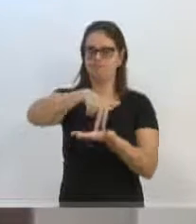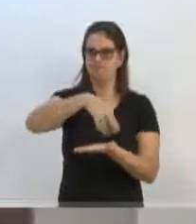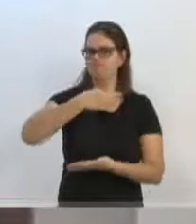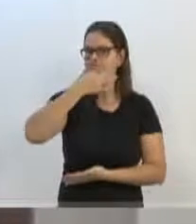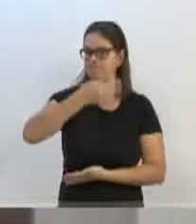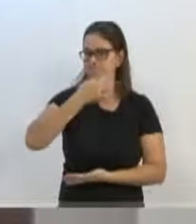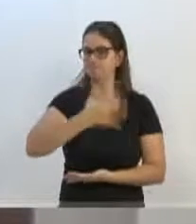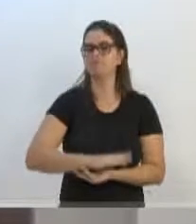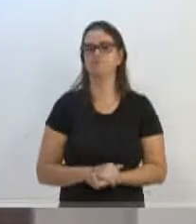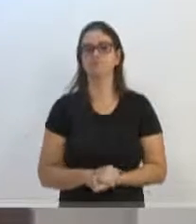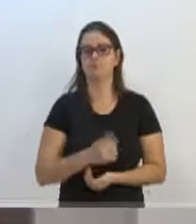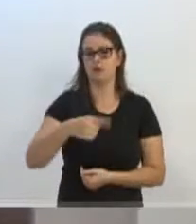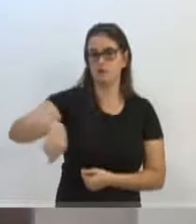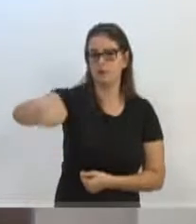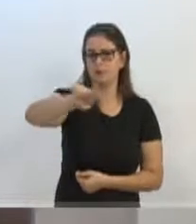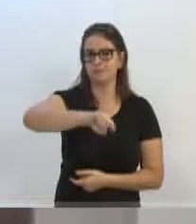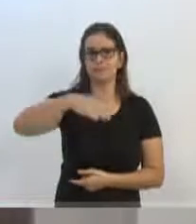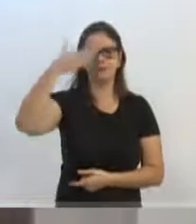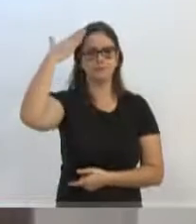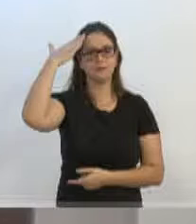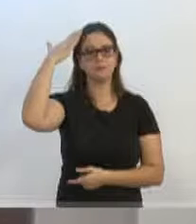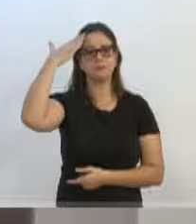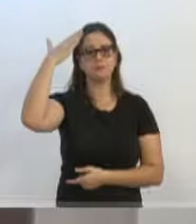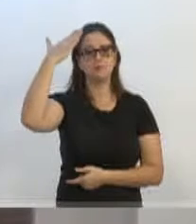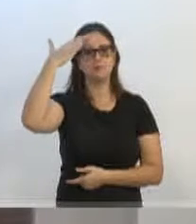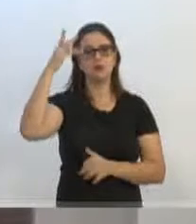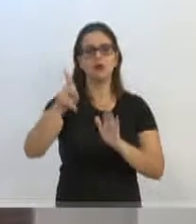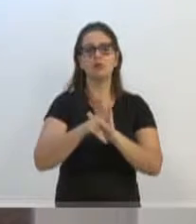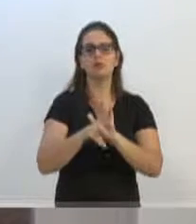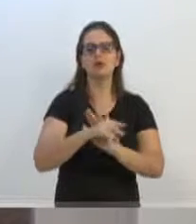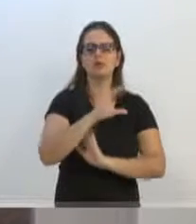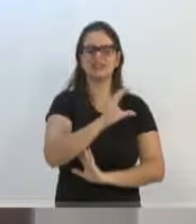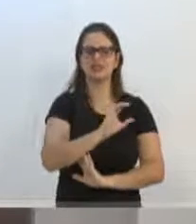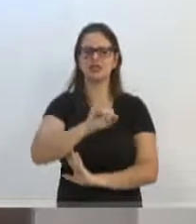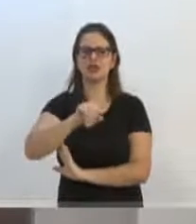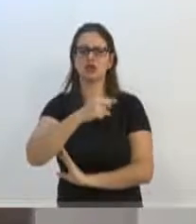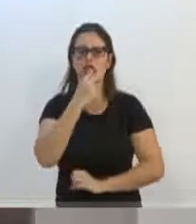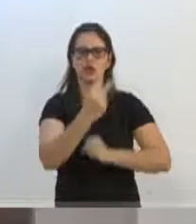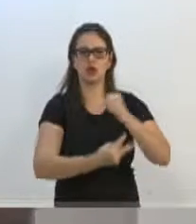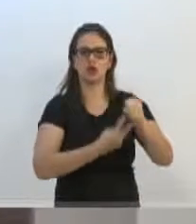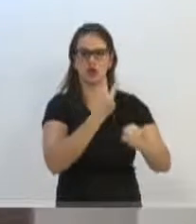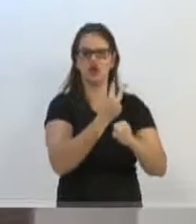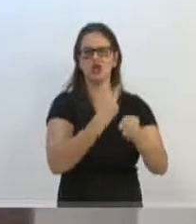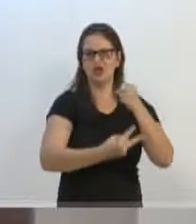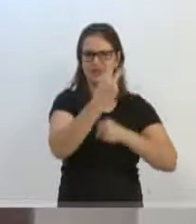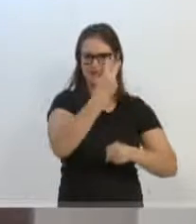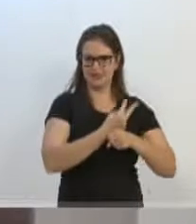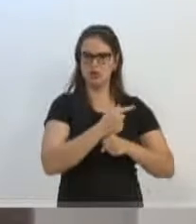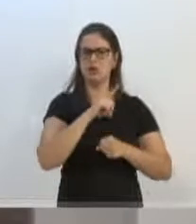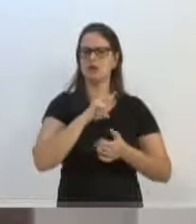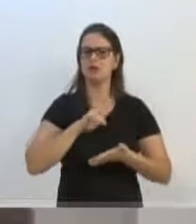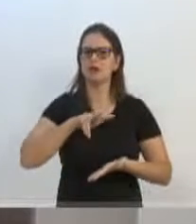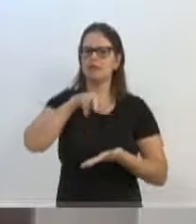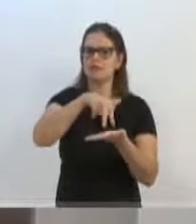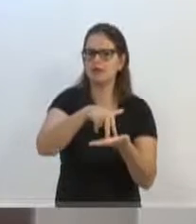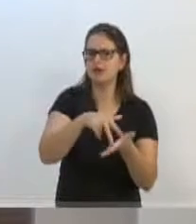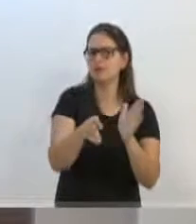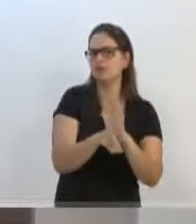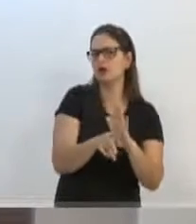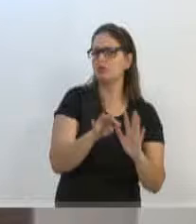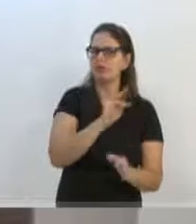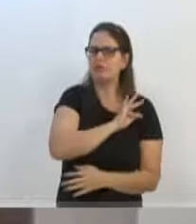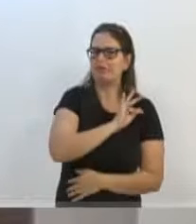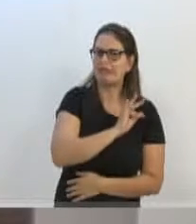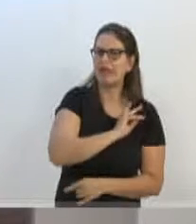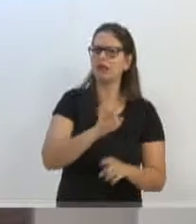E todos sabem aqui que, enquanto estive na relatoria da CCJ, nos dois anos que estive, sempre fiz um posicionamento técnico e um posicionamento